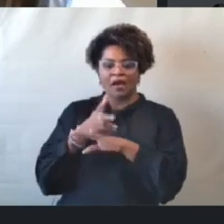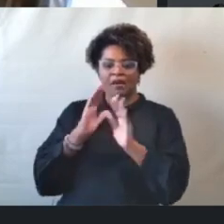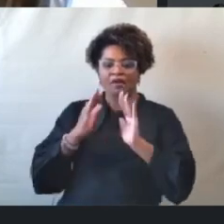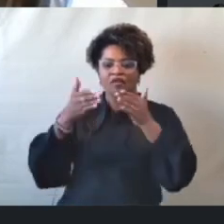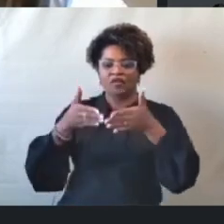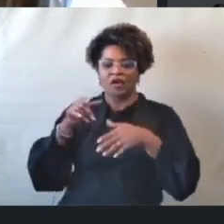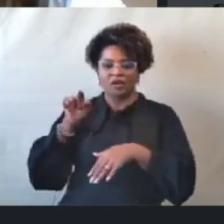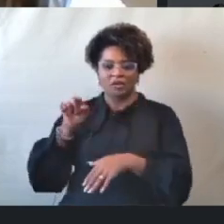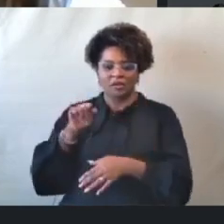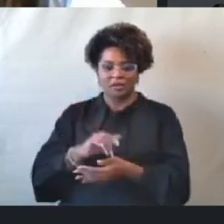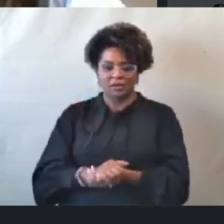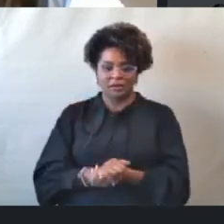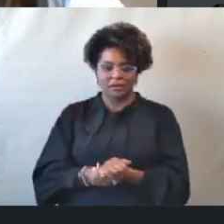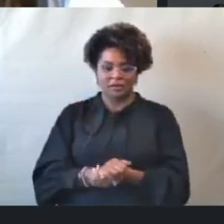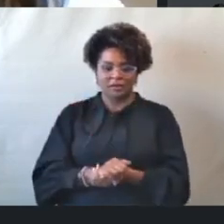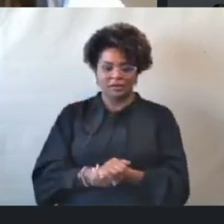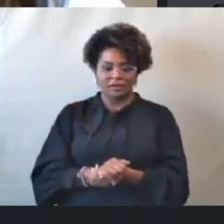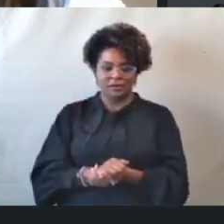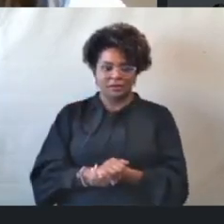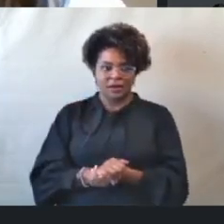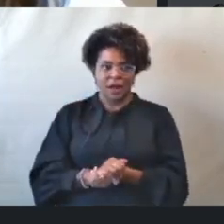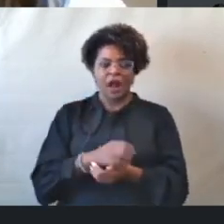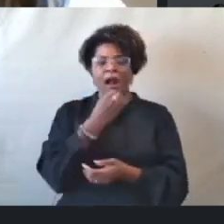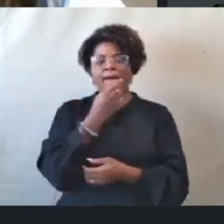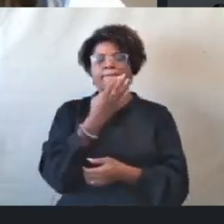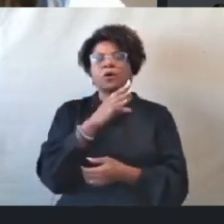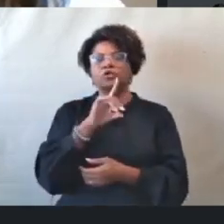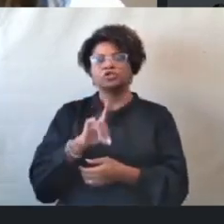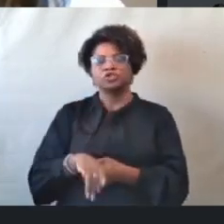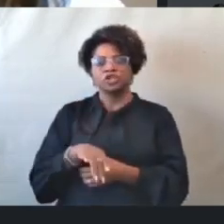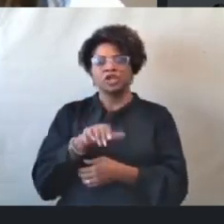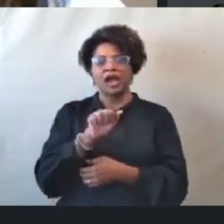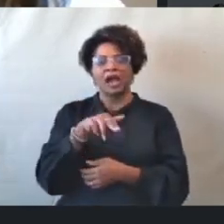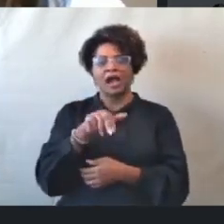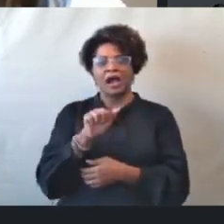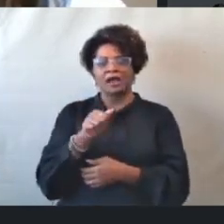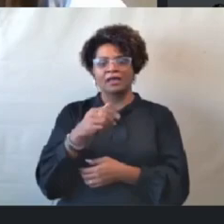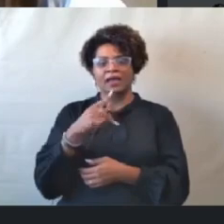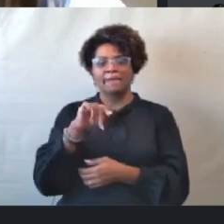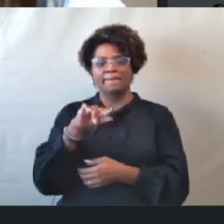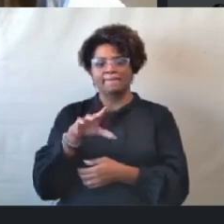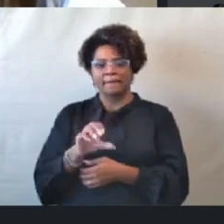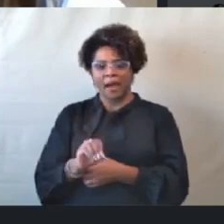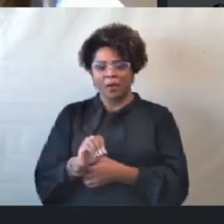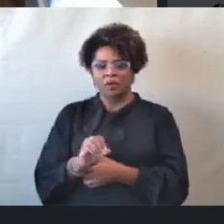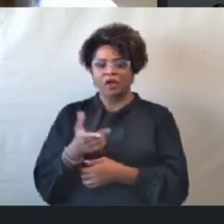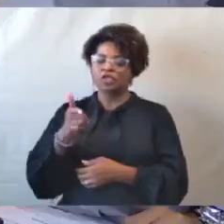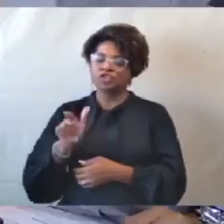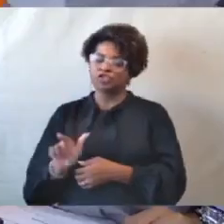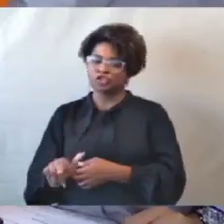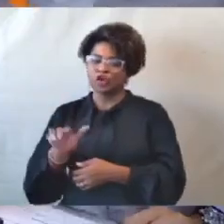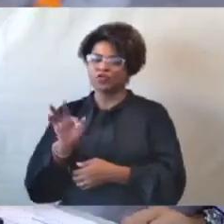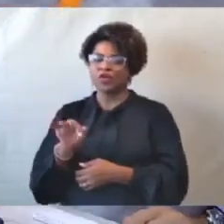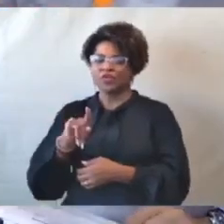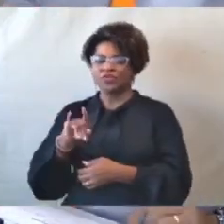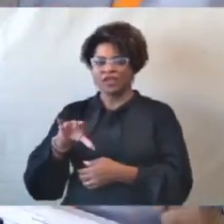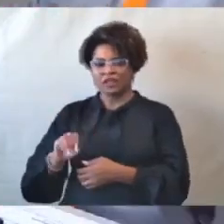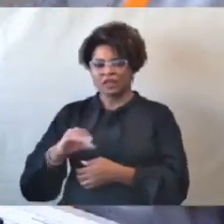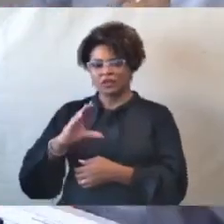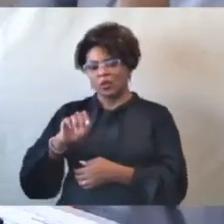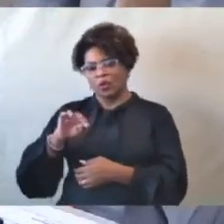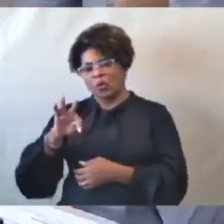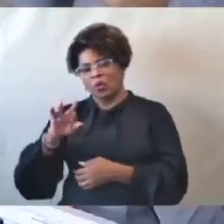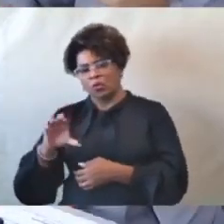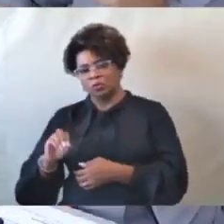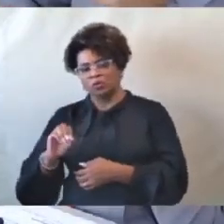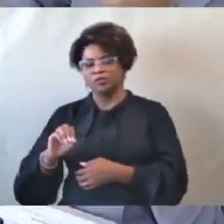Bom dia, senhora Ana Paula. Novamente, bom dia, doutor Fernando Couto, doutor Hércules Guerra. Vamos